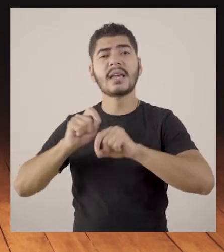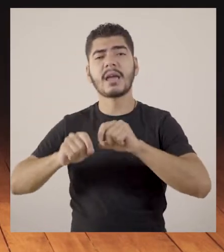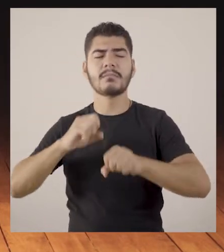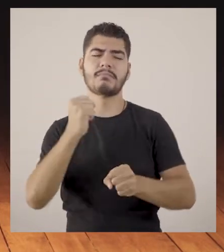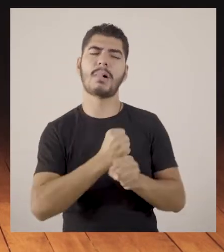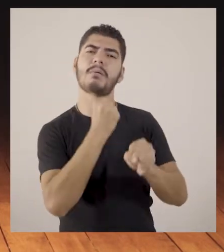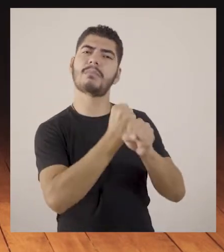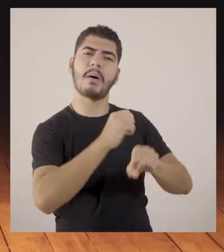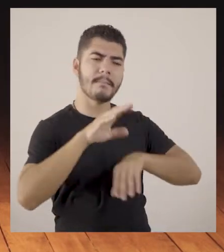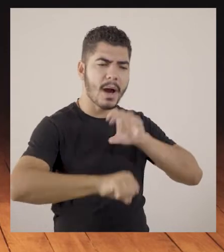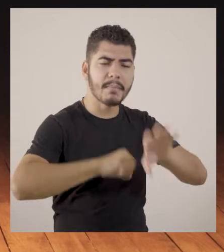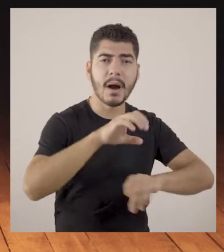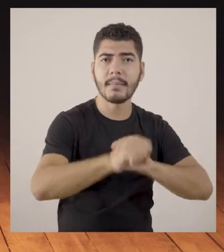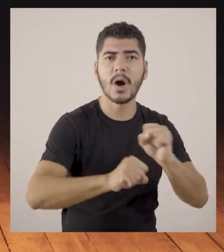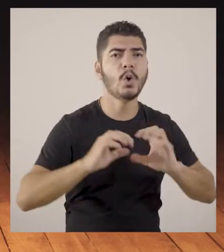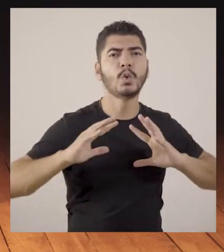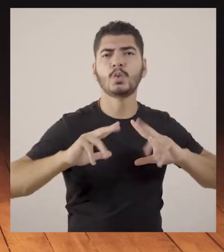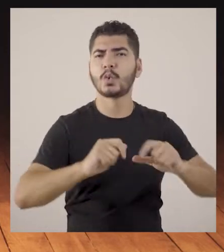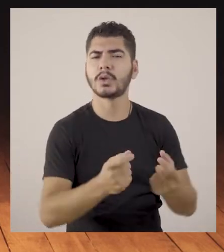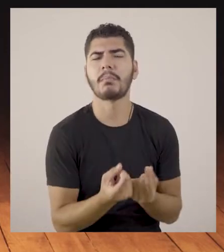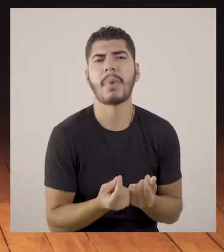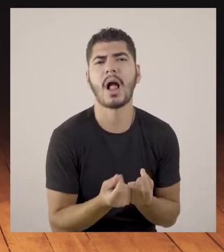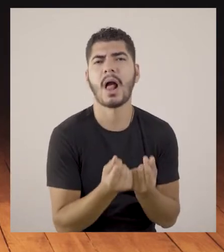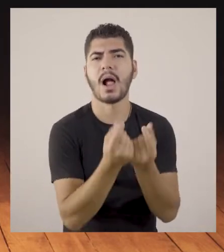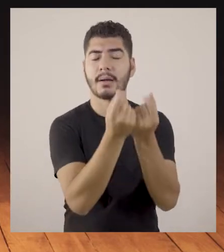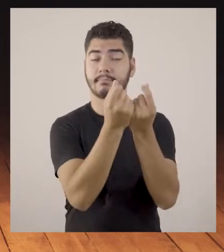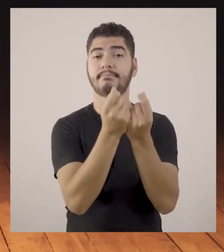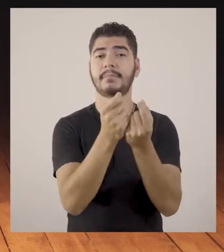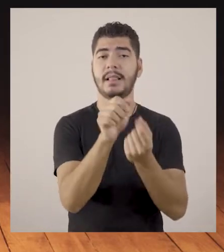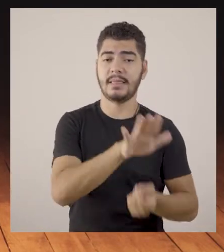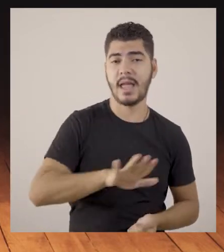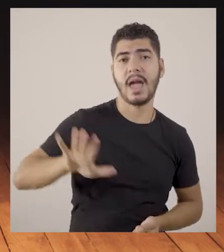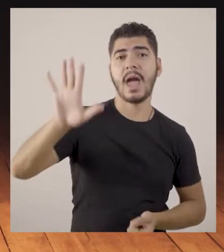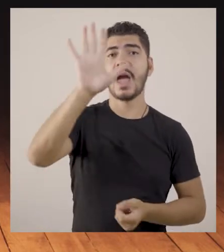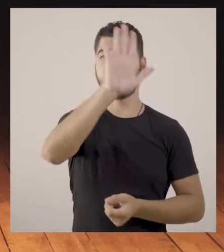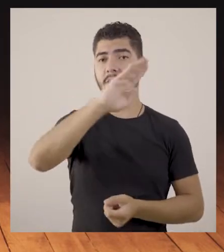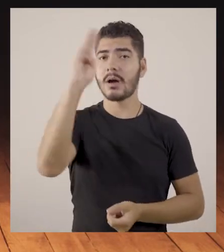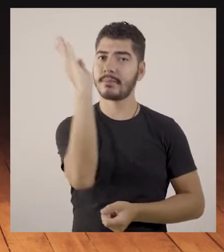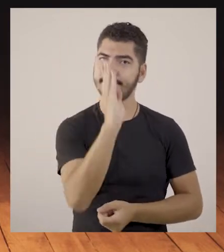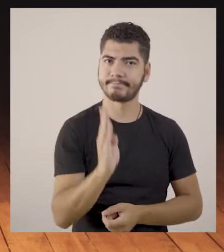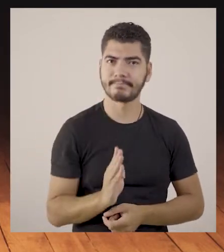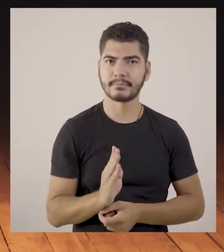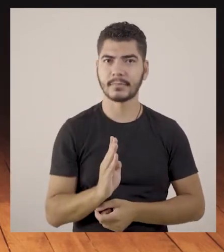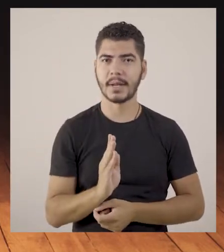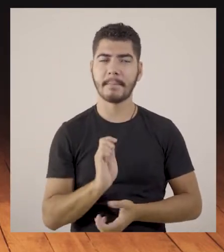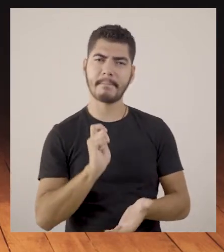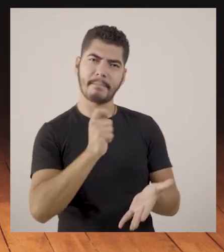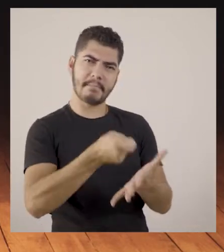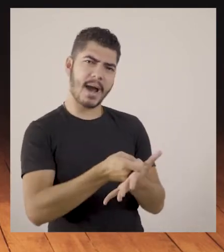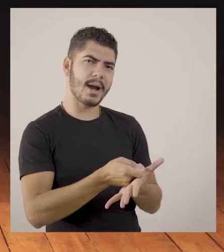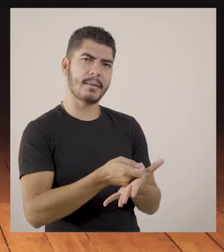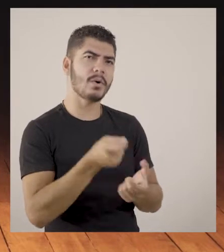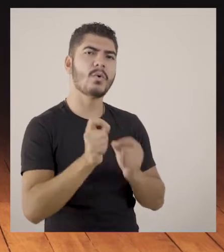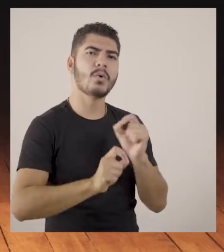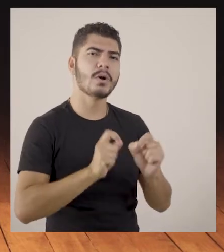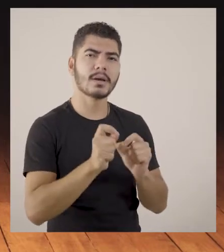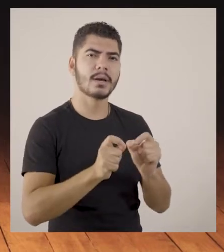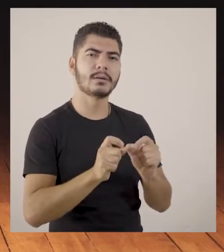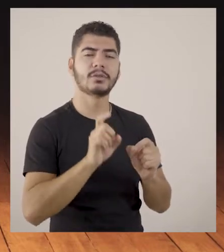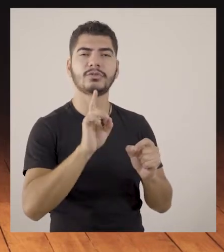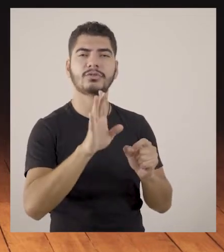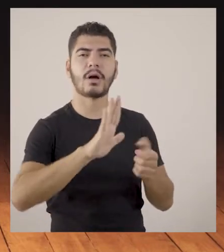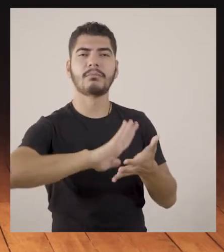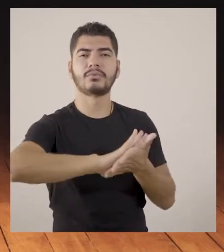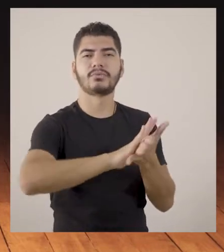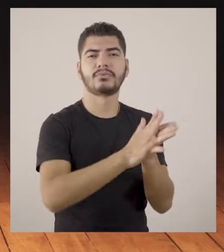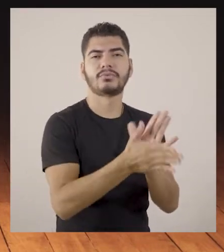extraiu e construiu toda a riqueza do território brasileiro e como pagamento, recebeu só